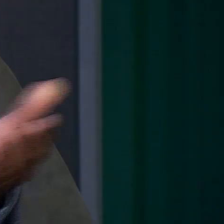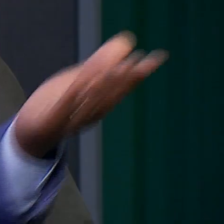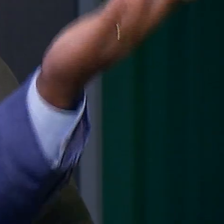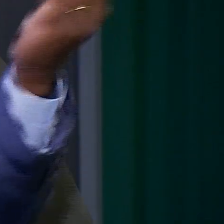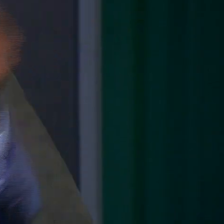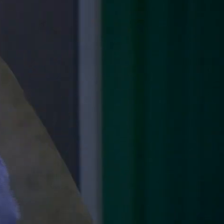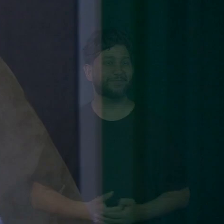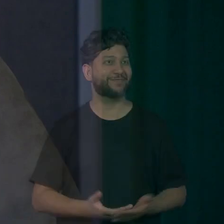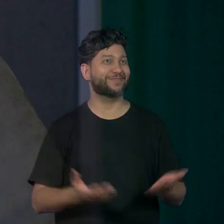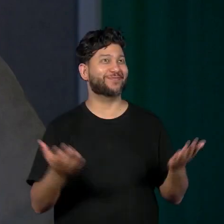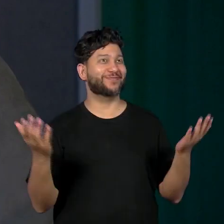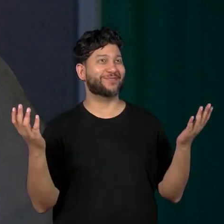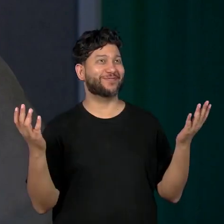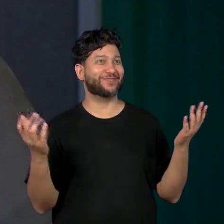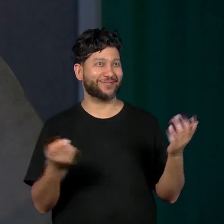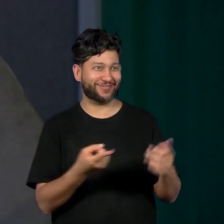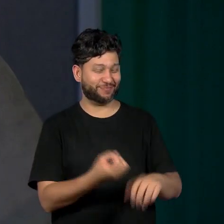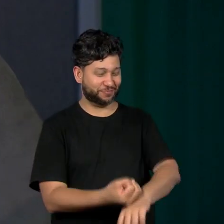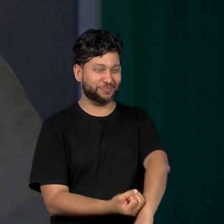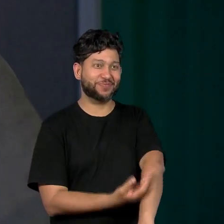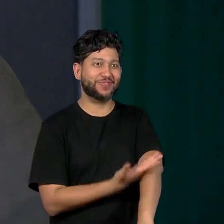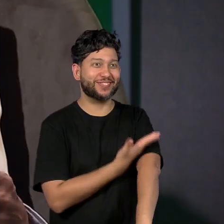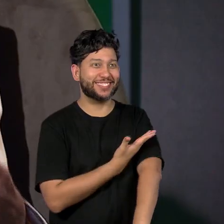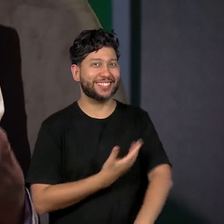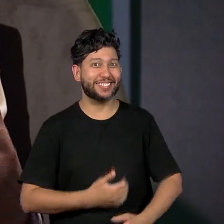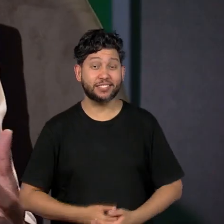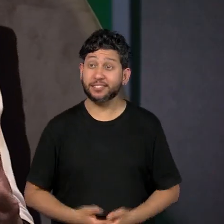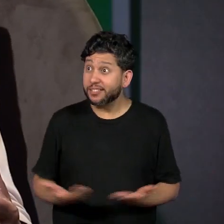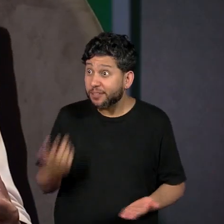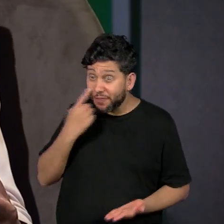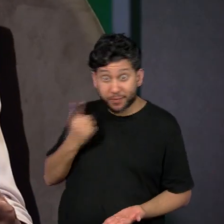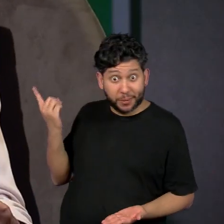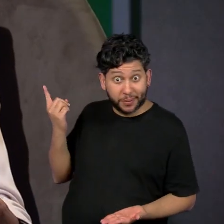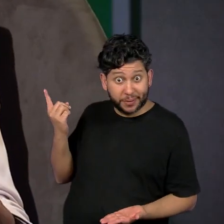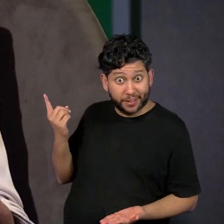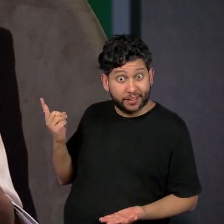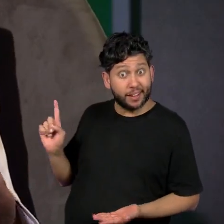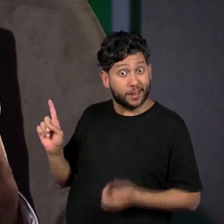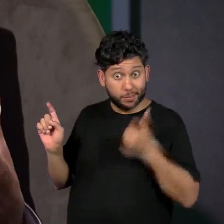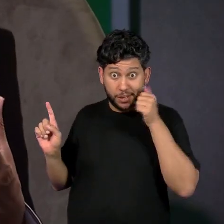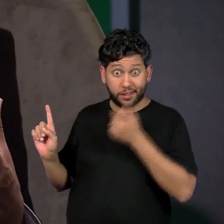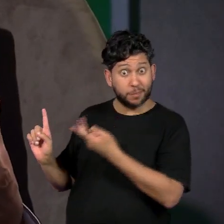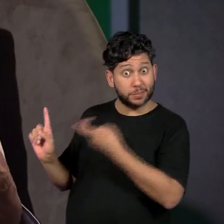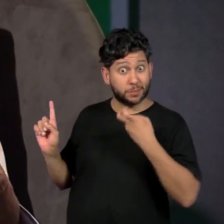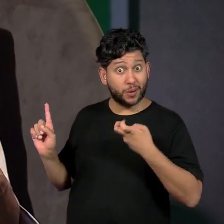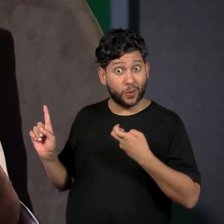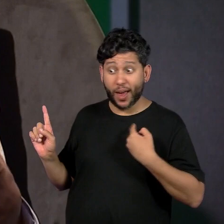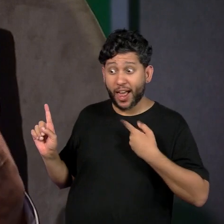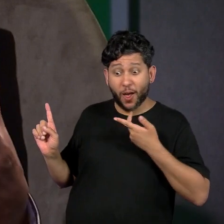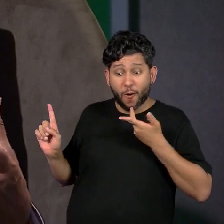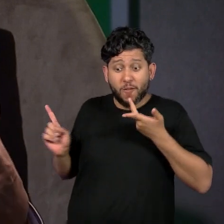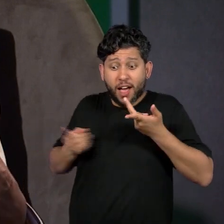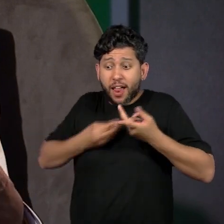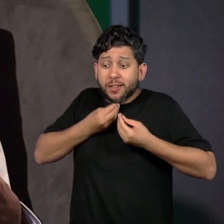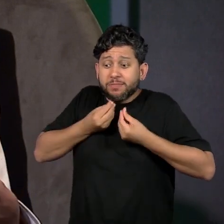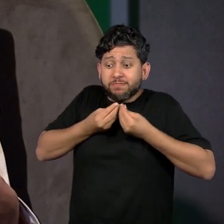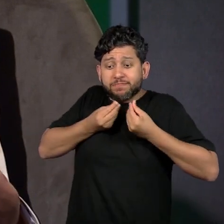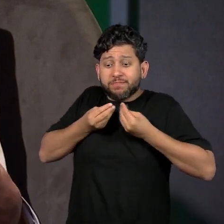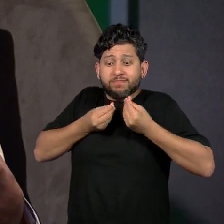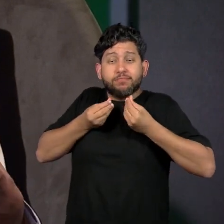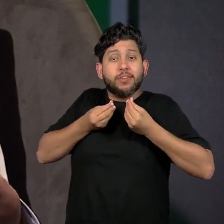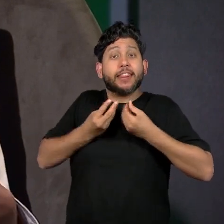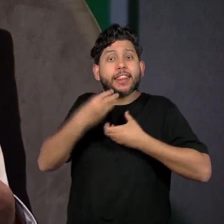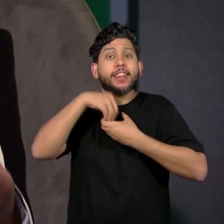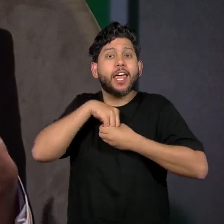Quanta emoção, quanta... É, e você percebe, né, só na fala, né, de uma estudante,